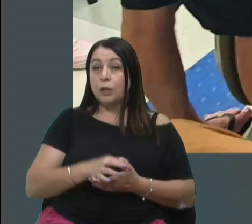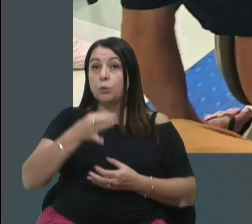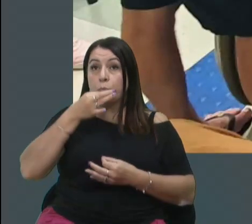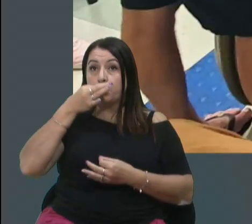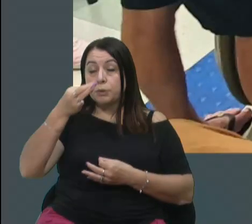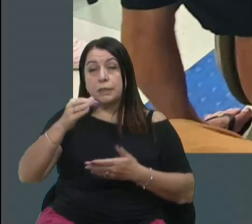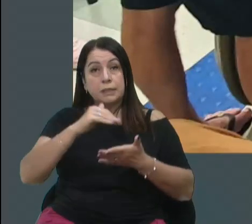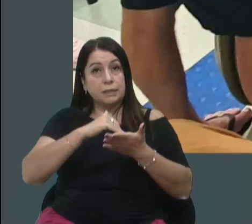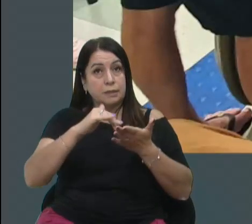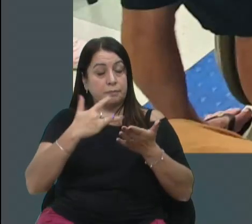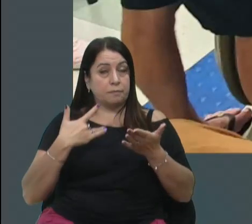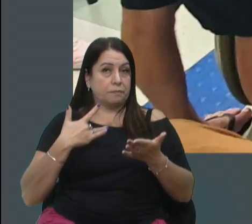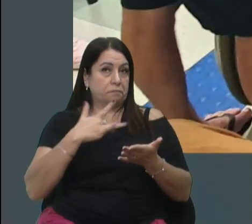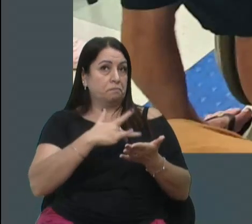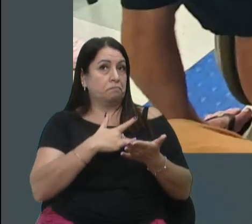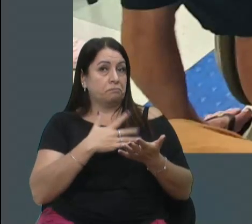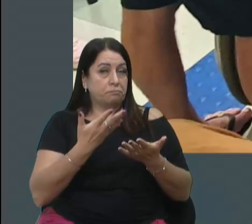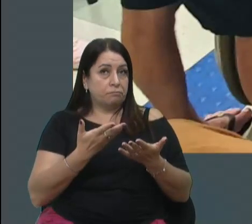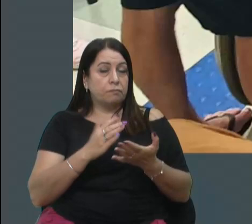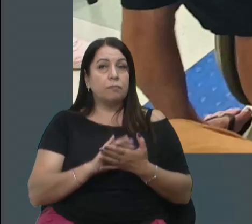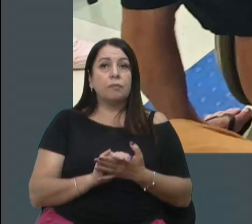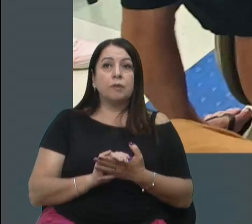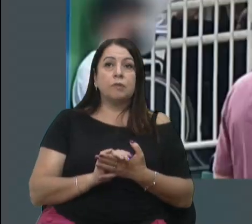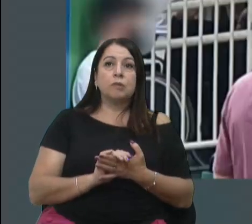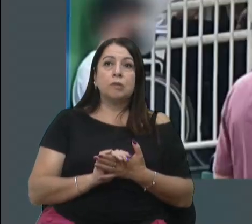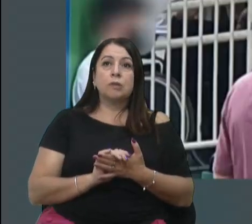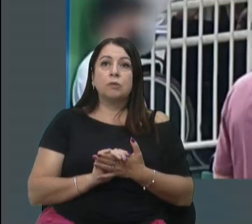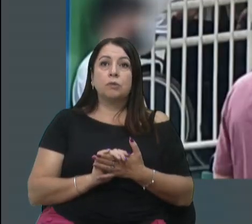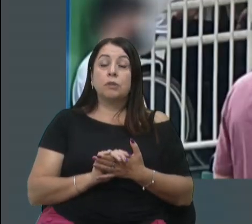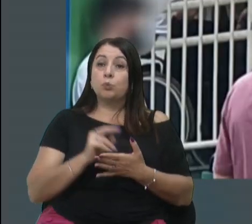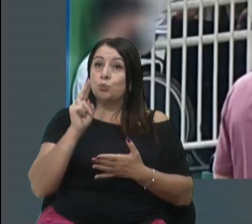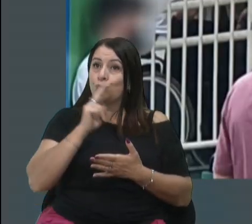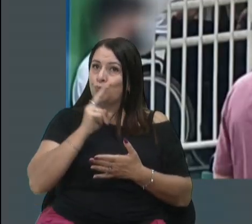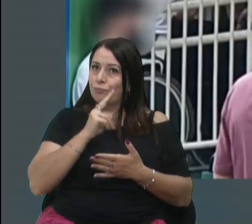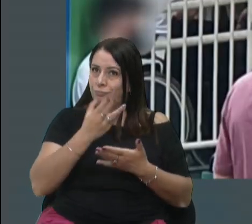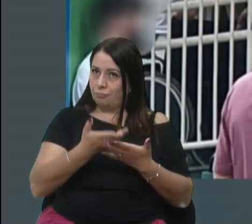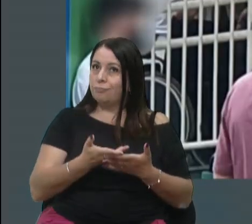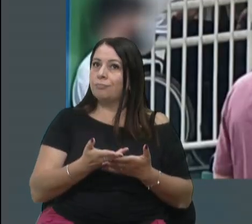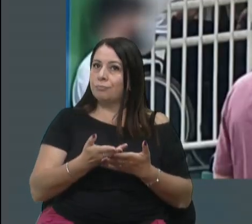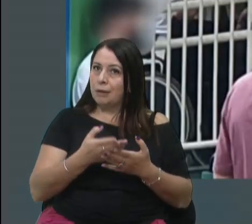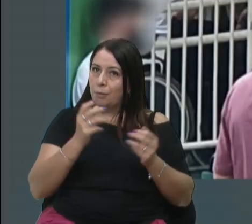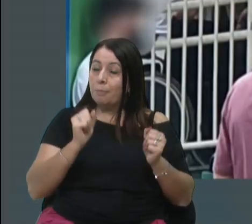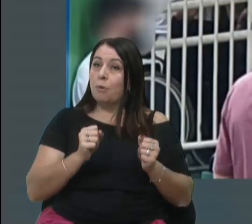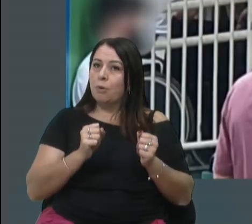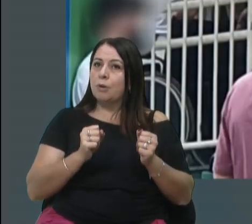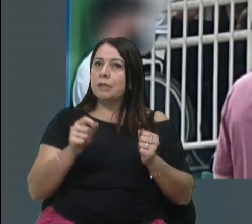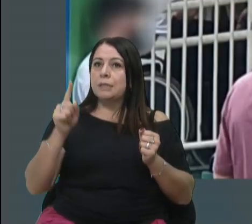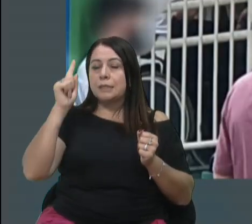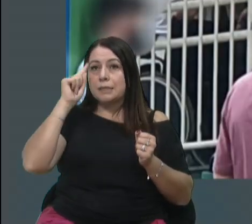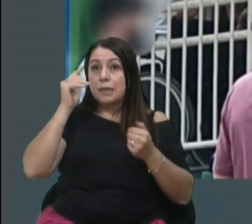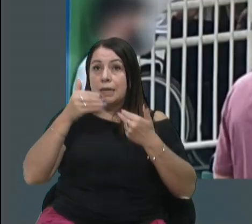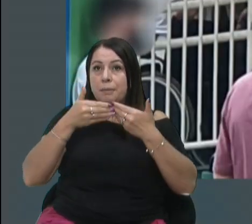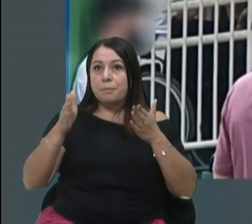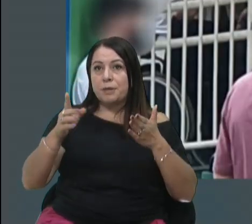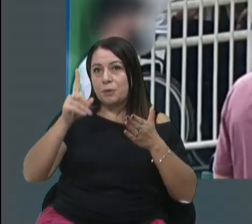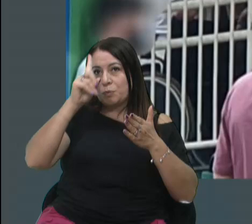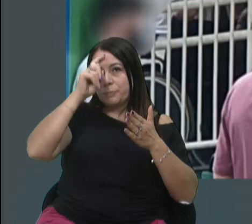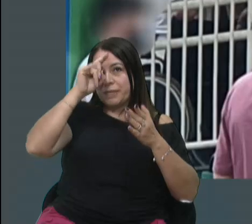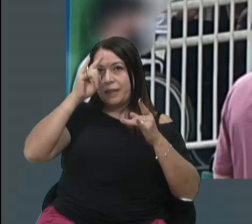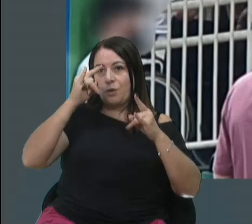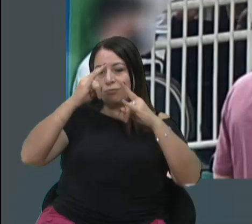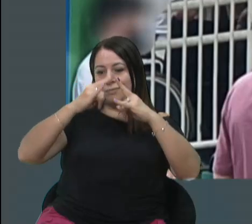aí à secretária da Saúde que, urgentemente, possa abrir um hospital de campanha.